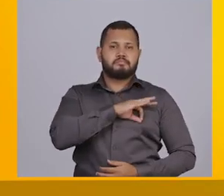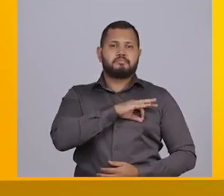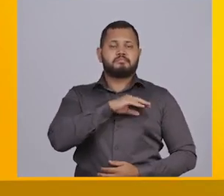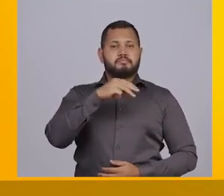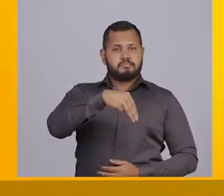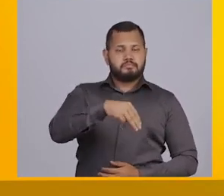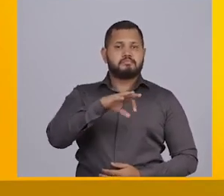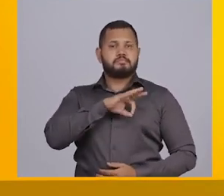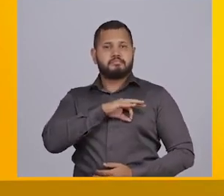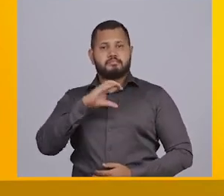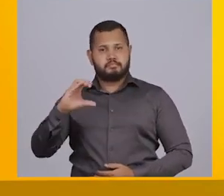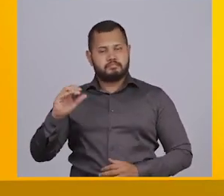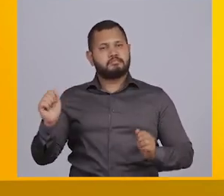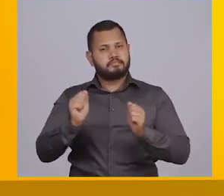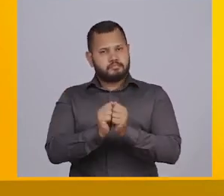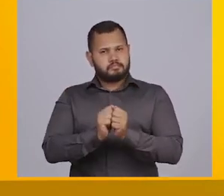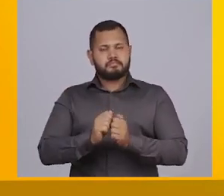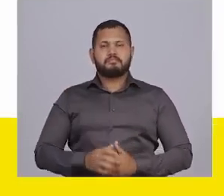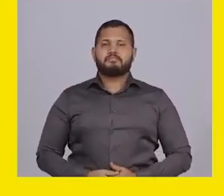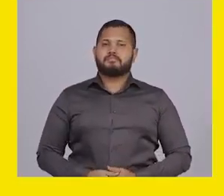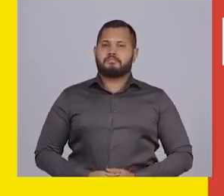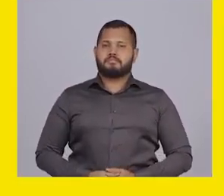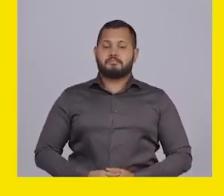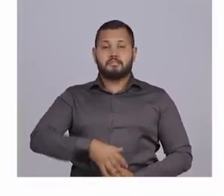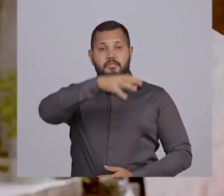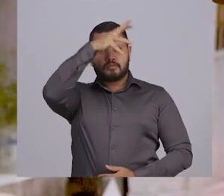Cooperação com as Polícias Militar e Civil.